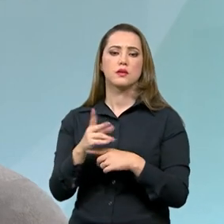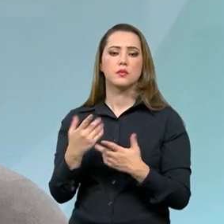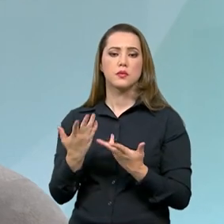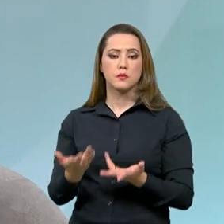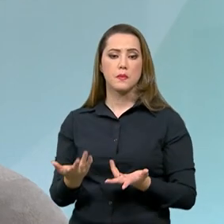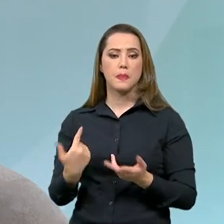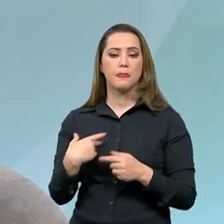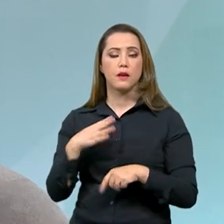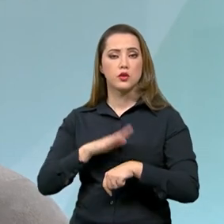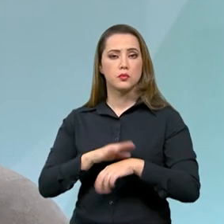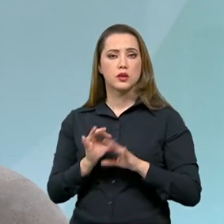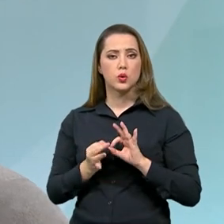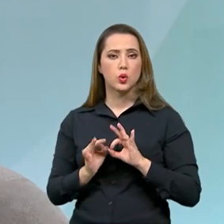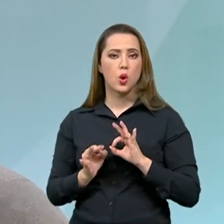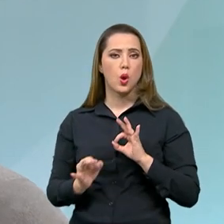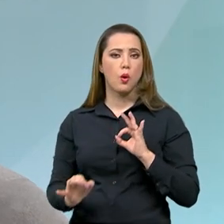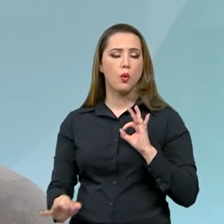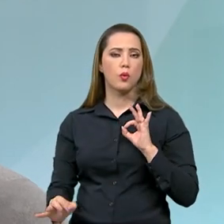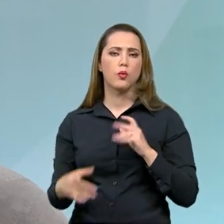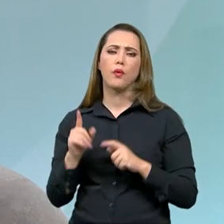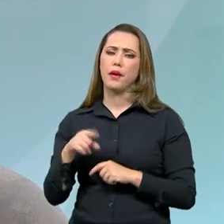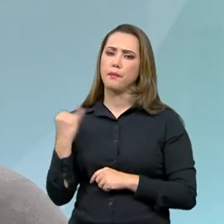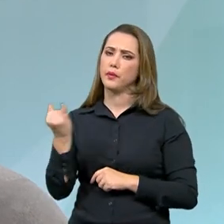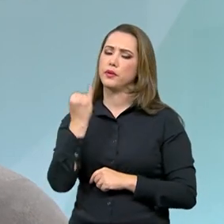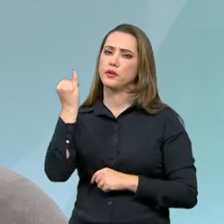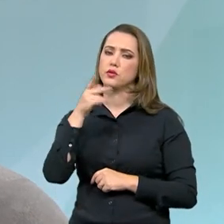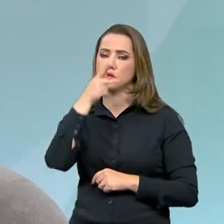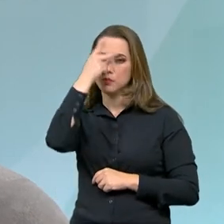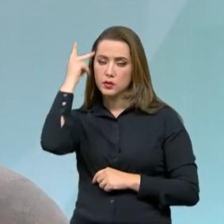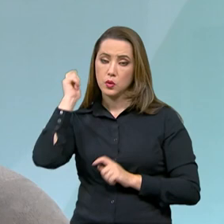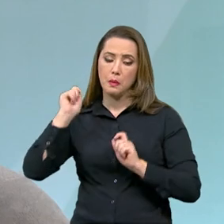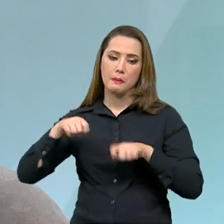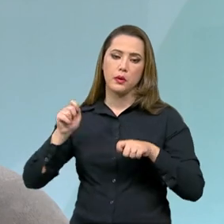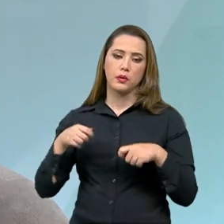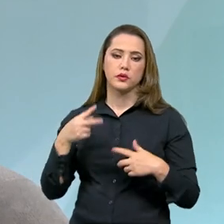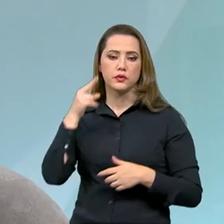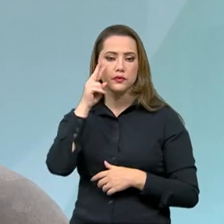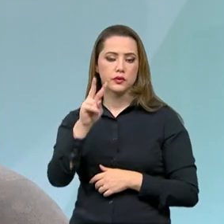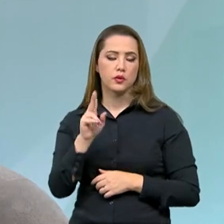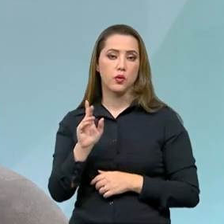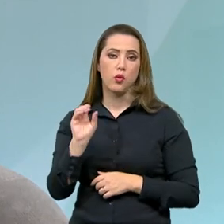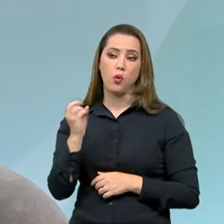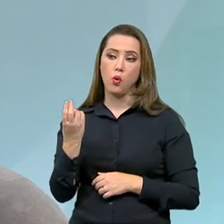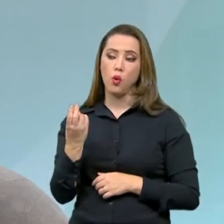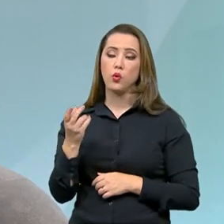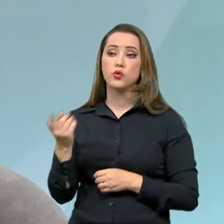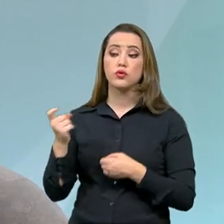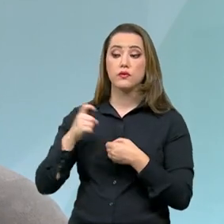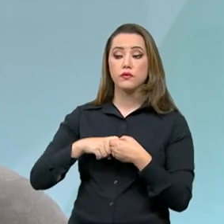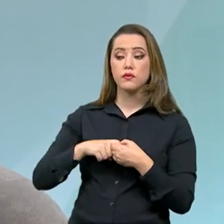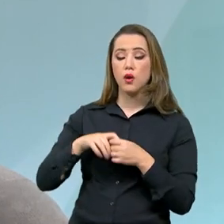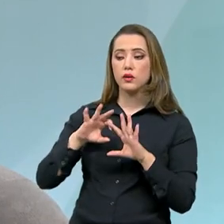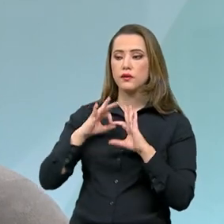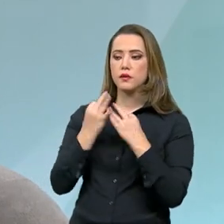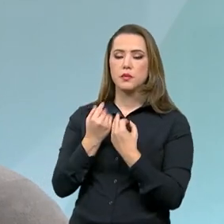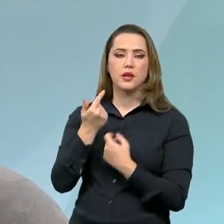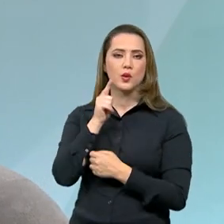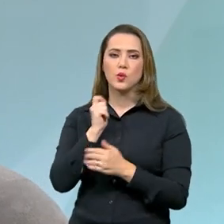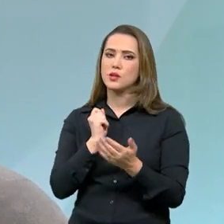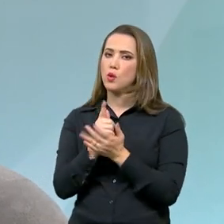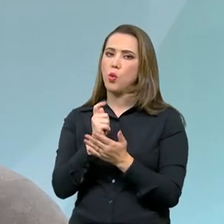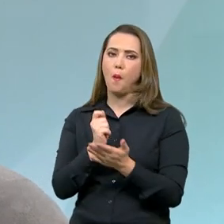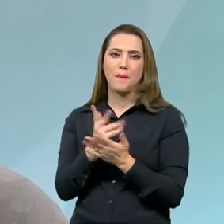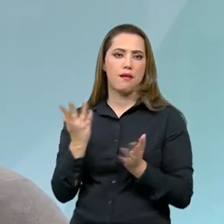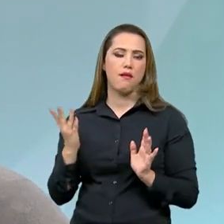de longo prazo, faz muita diferença. Então, pessoa pode... ou a gente traz de volta aquela família que não estava conseguindo comprar, ou a gente